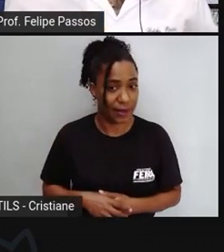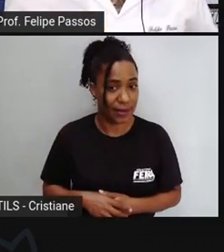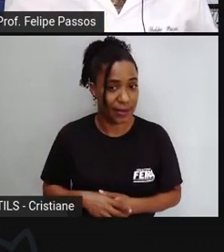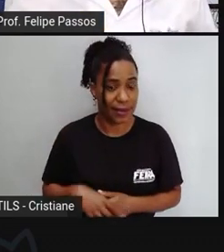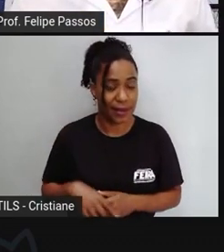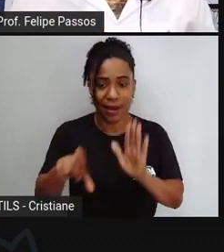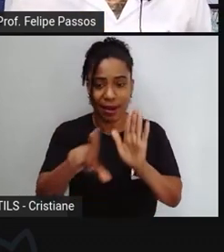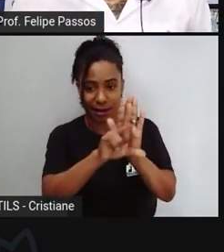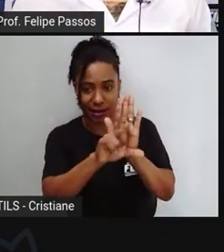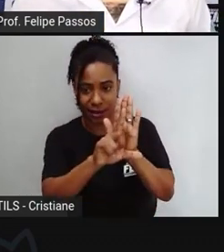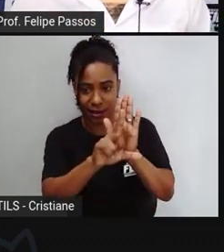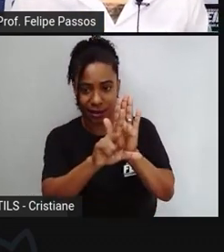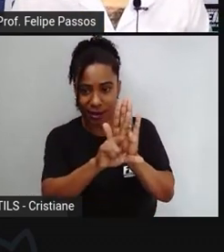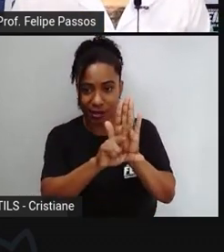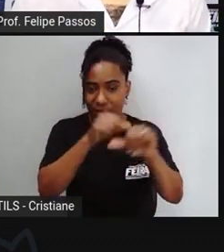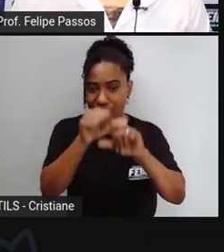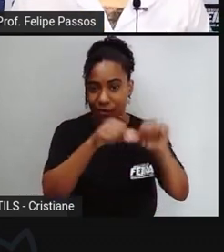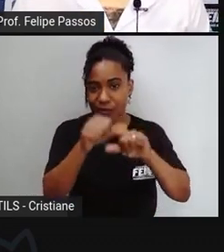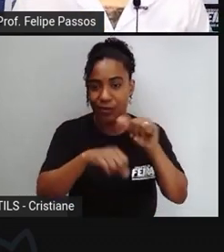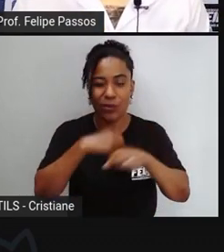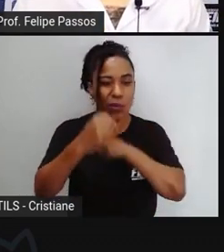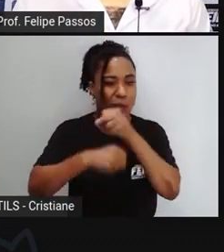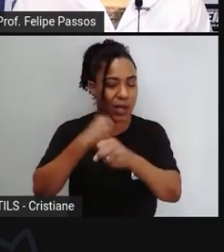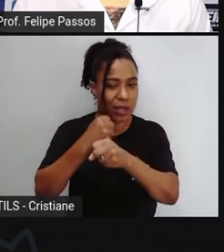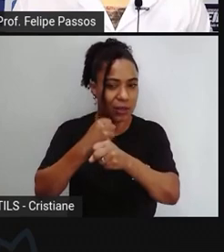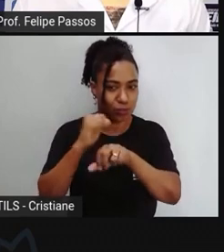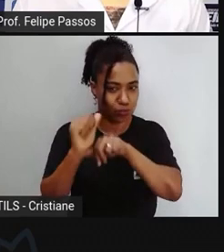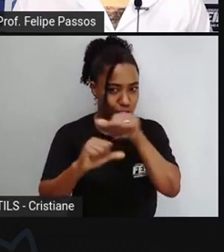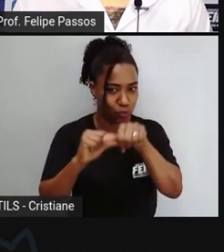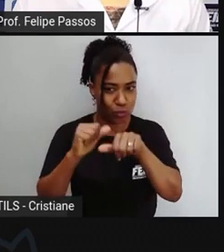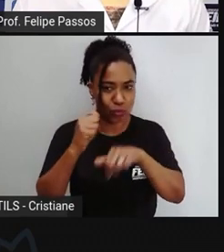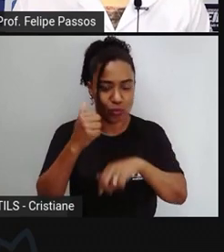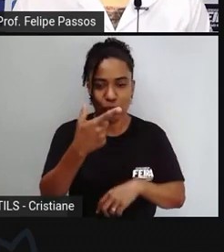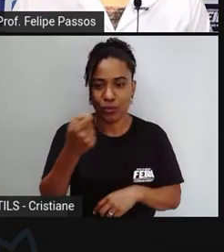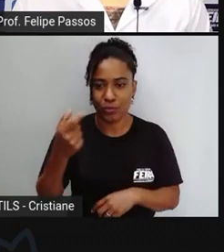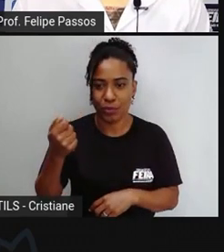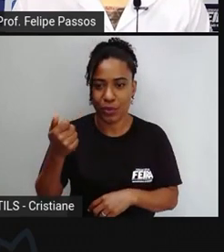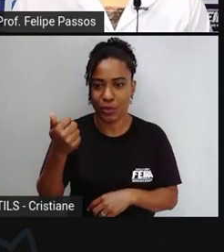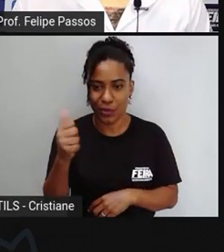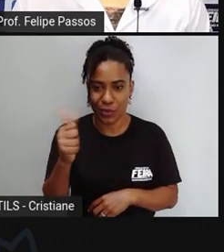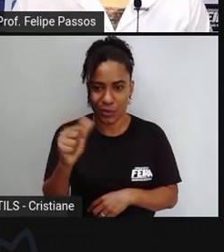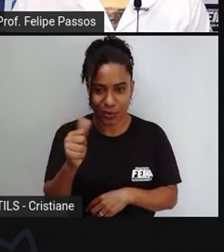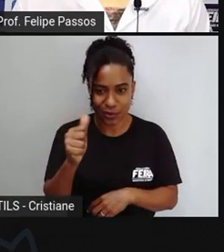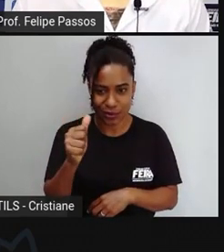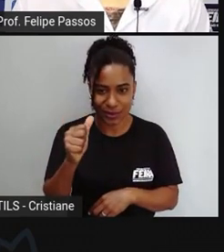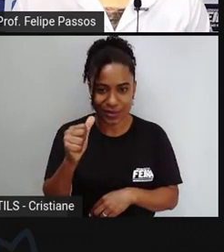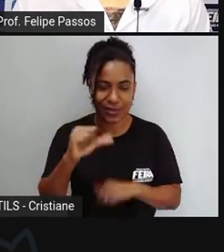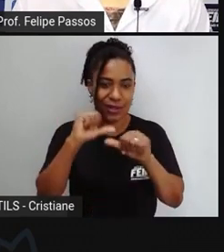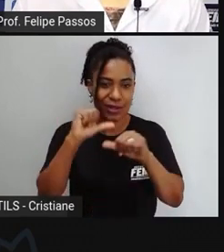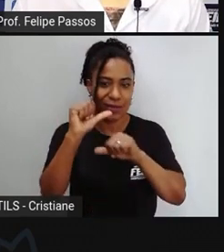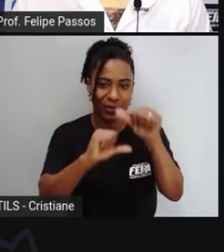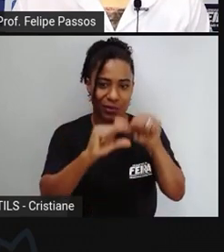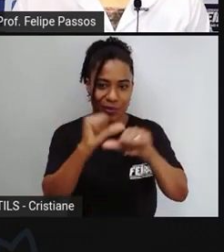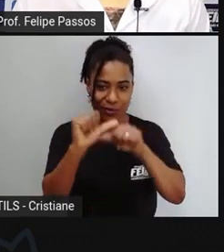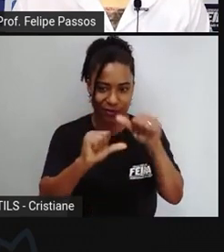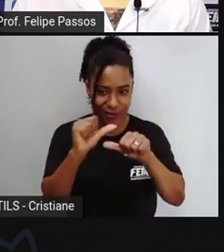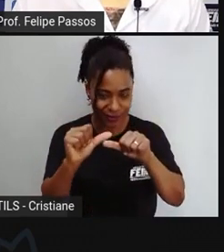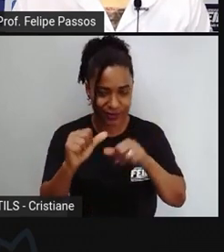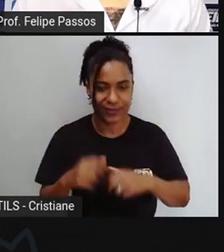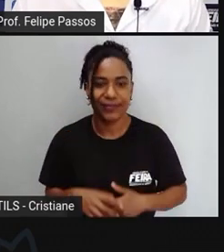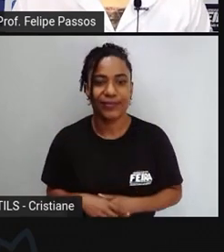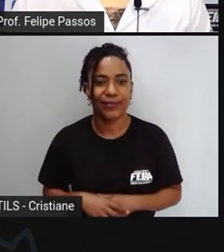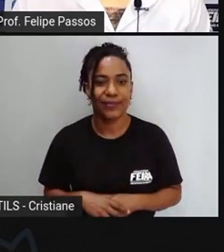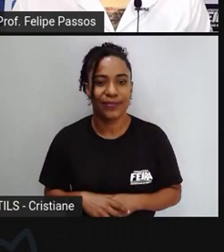em 2011 com o fato de que